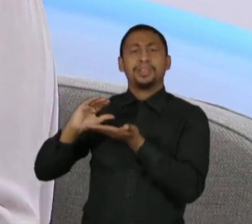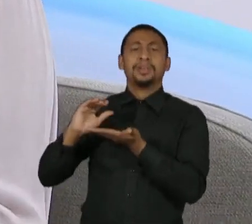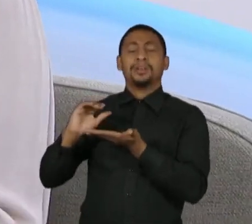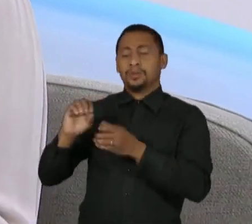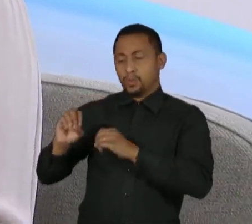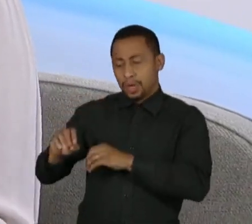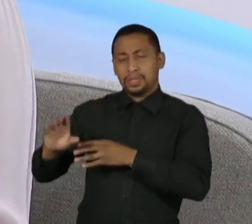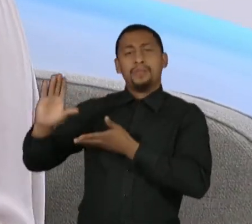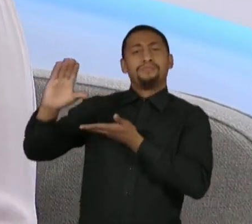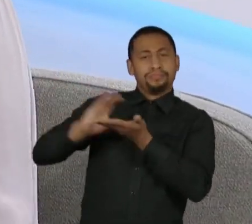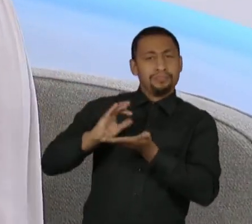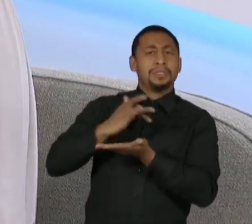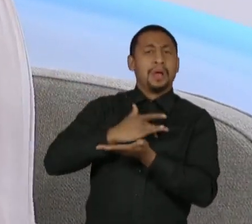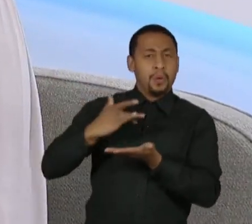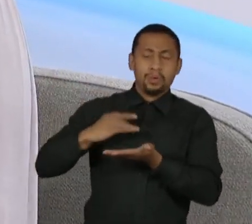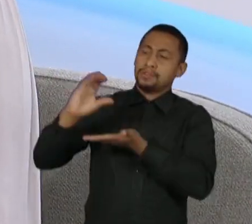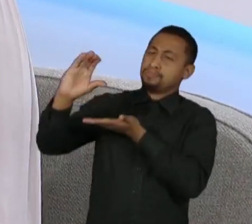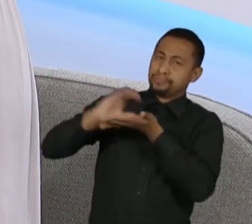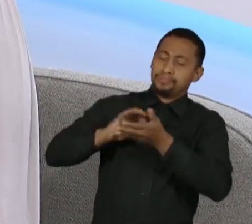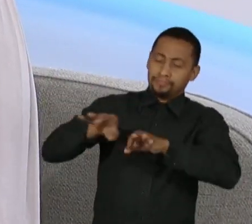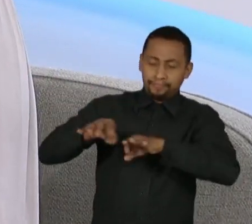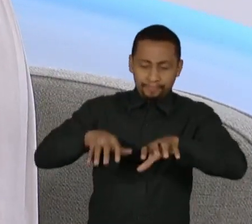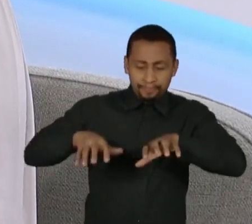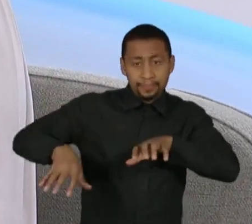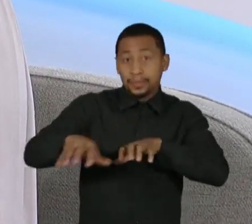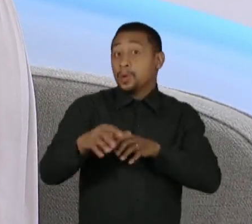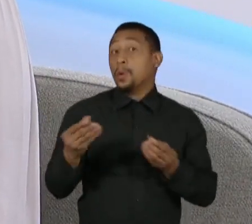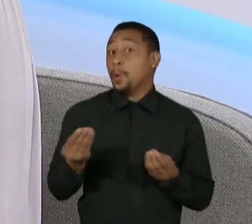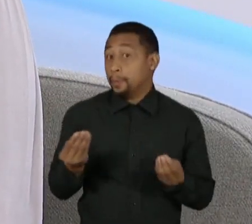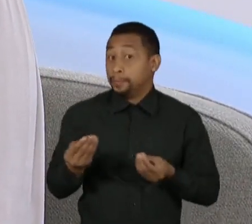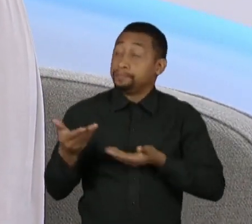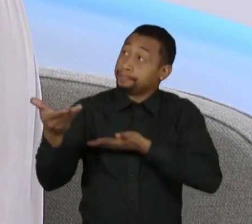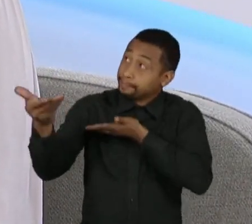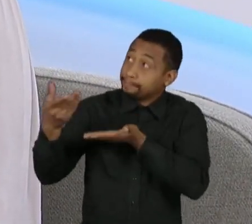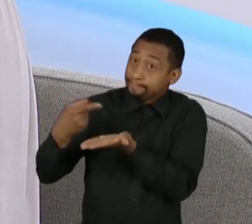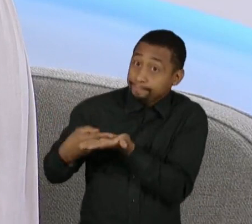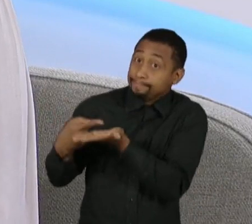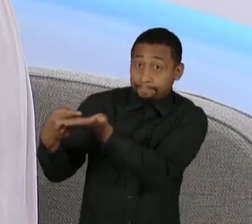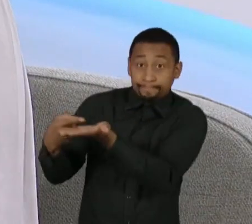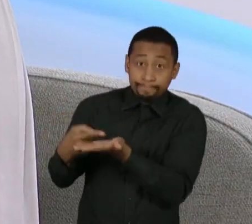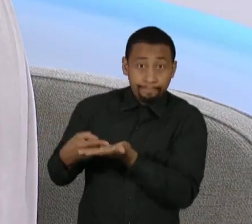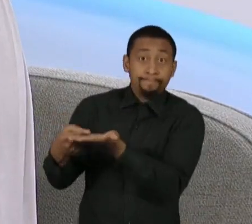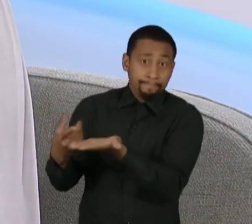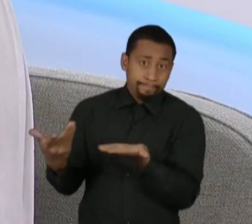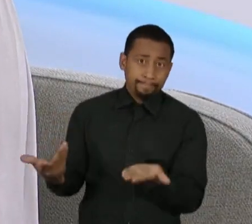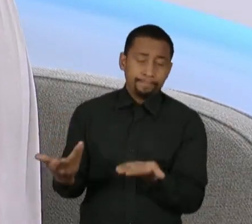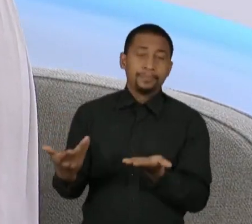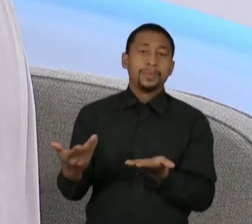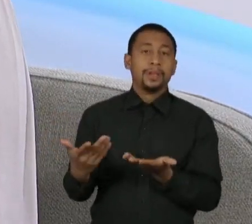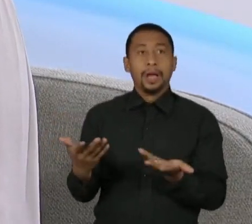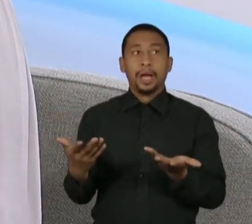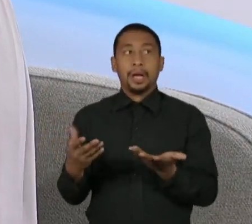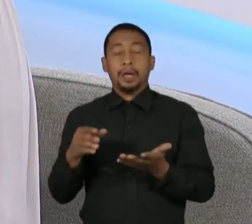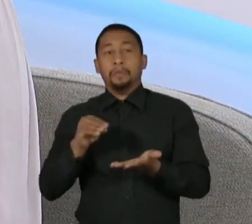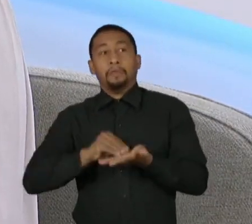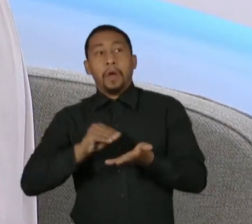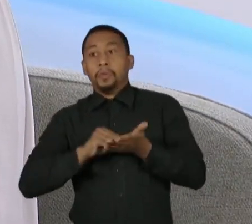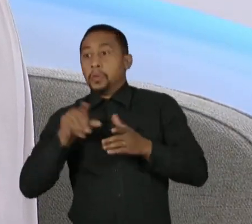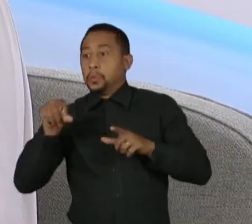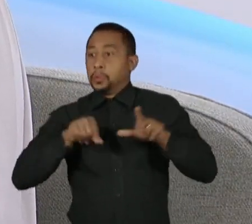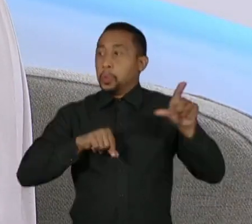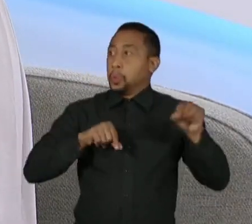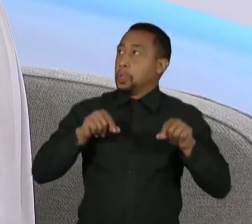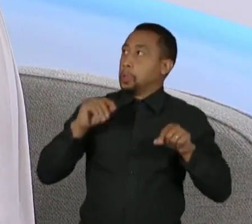trabalhando conciliação. O que se fala sobre uma falta de posição é uma